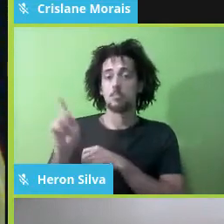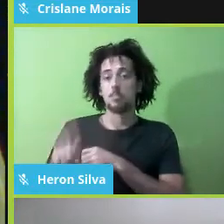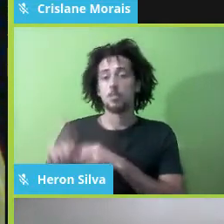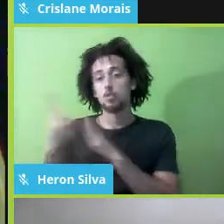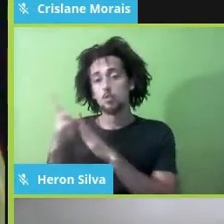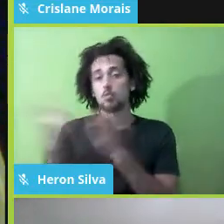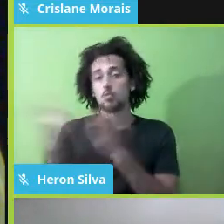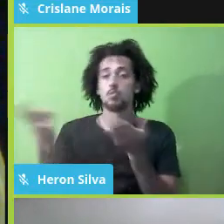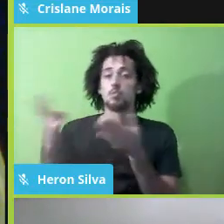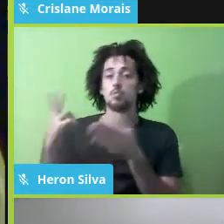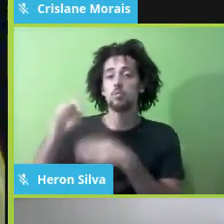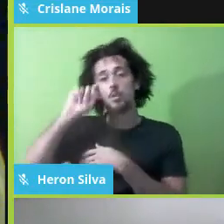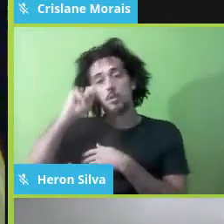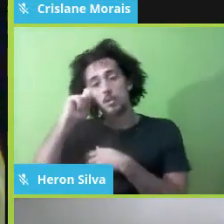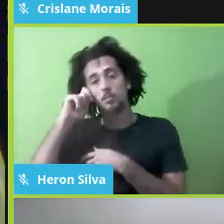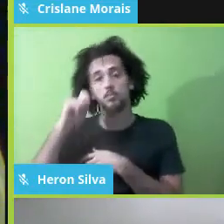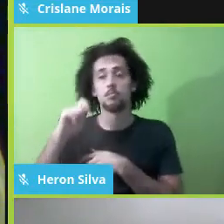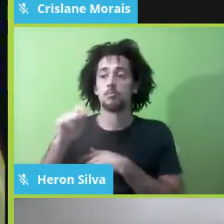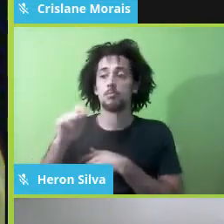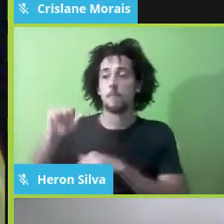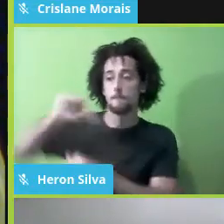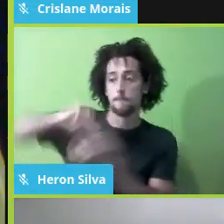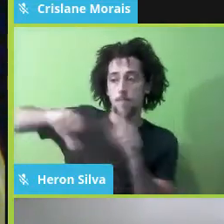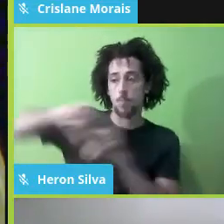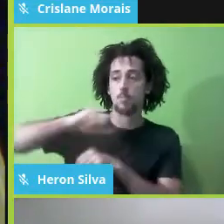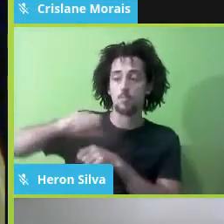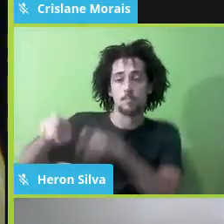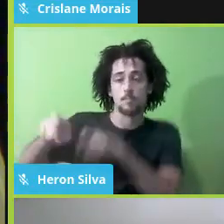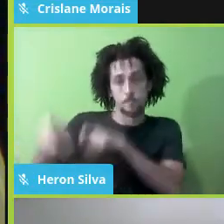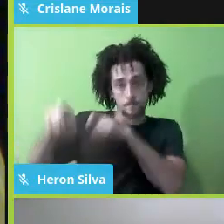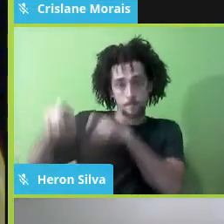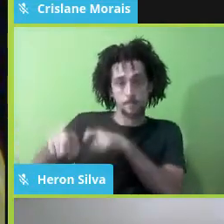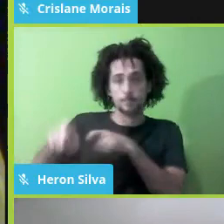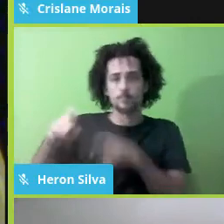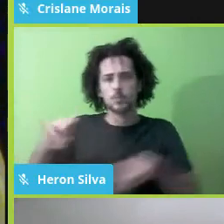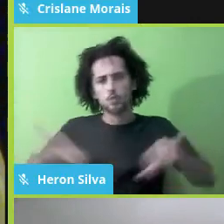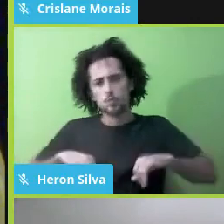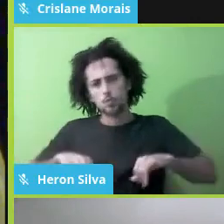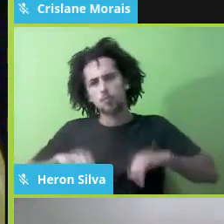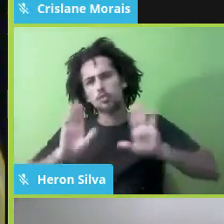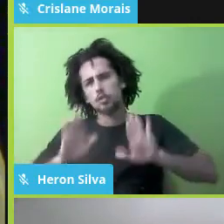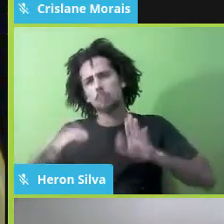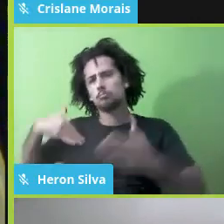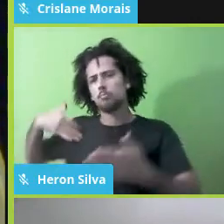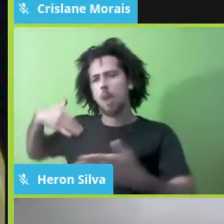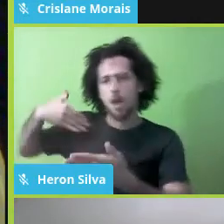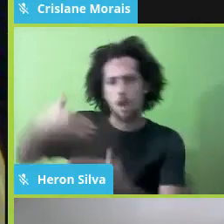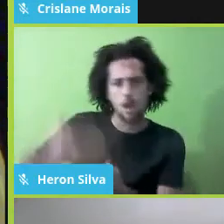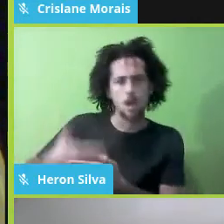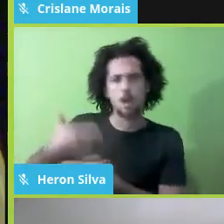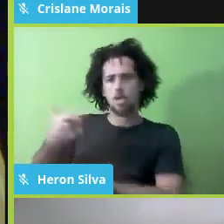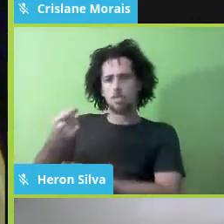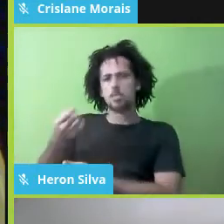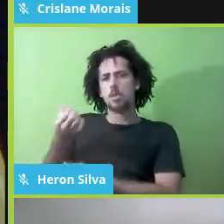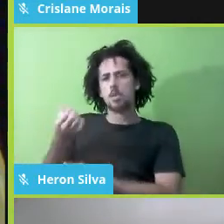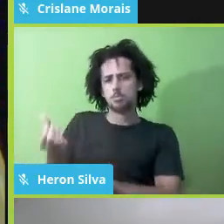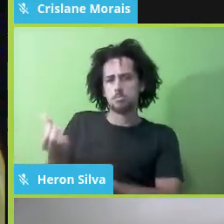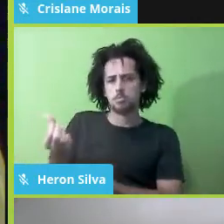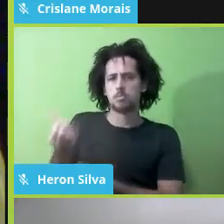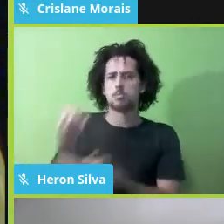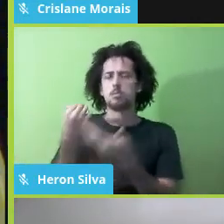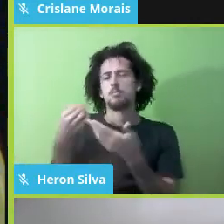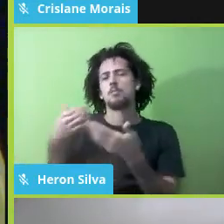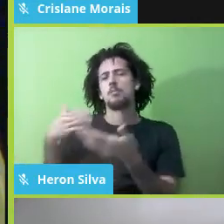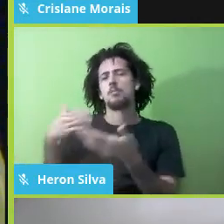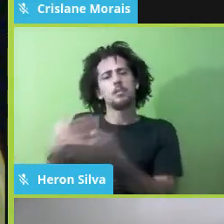agrária, apesar de ter sofrido desde 2016 com a emenda 95, uma, um desinvestimento